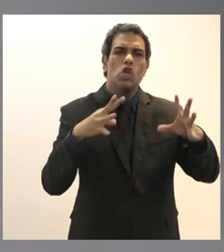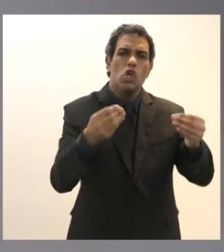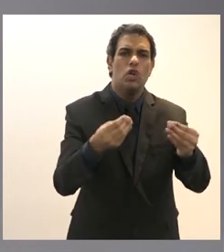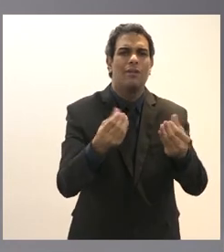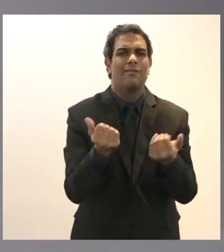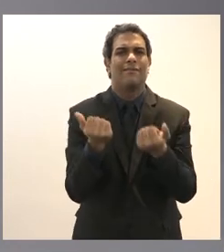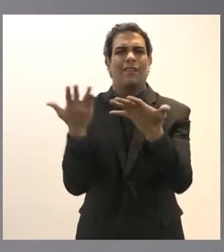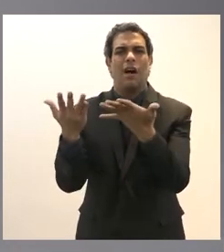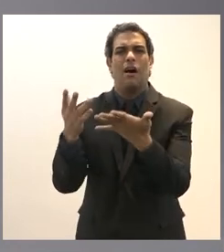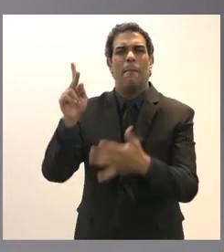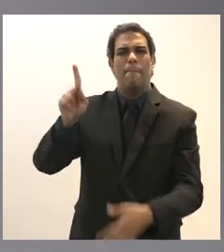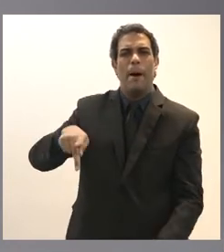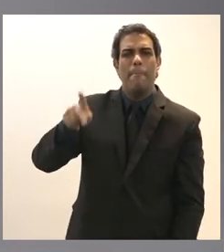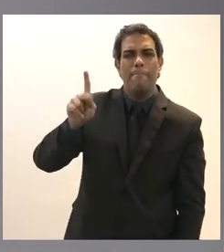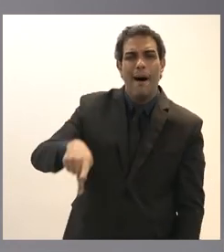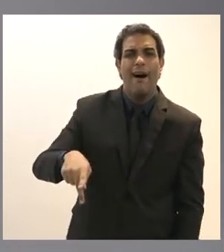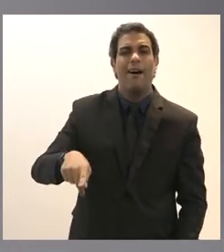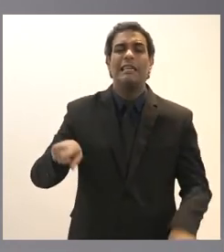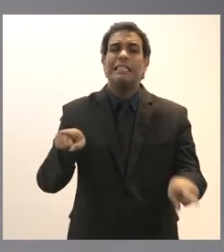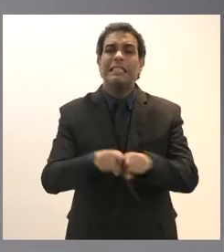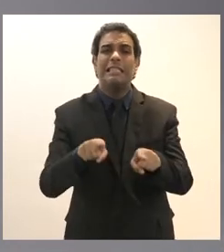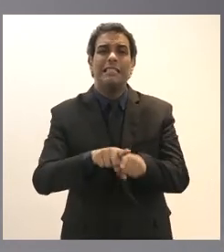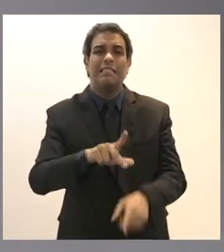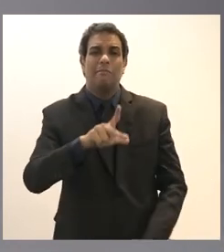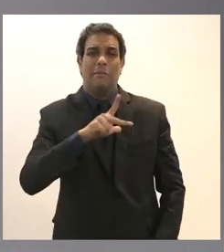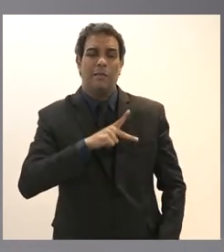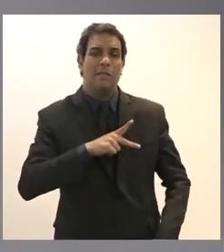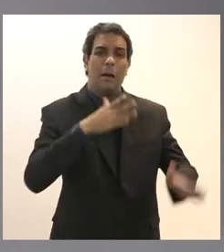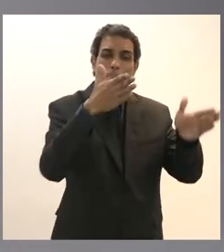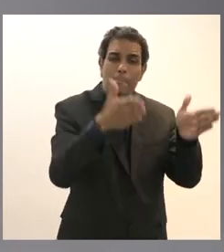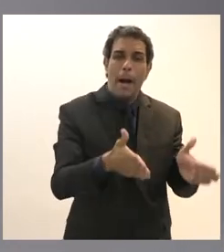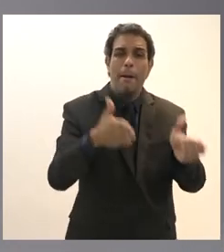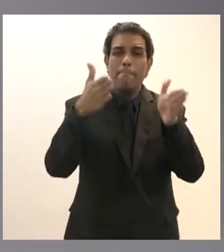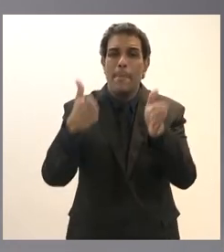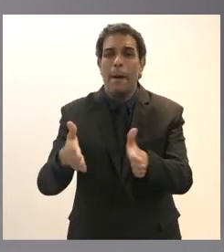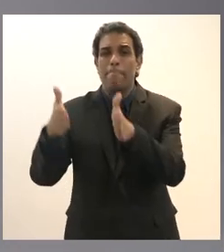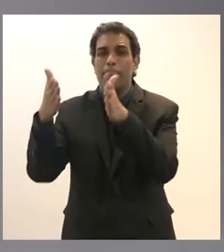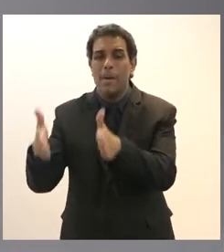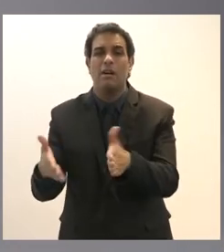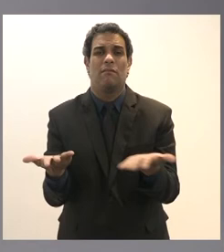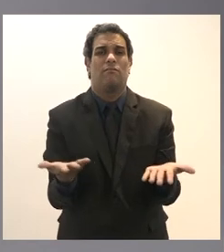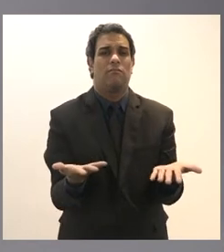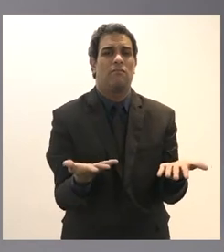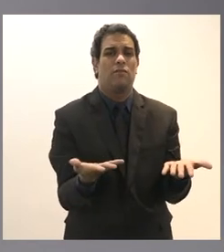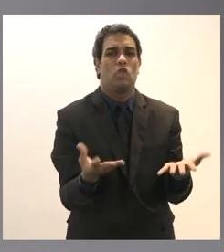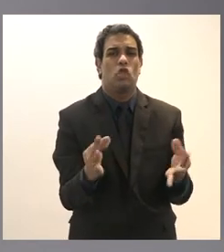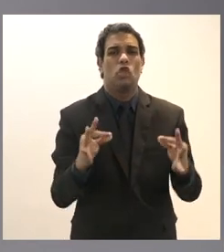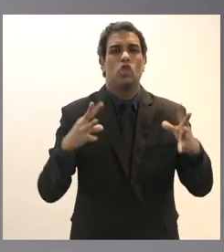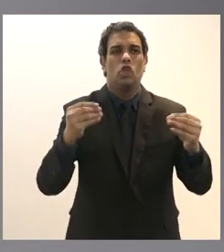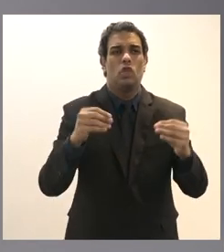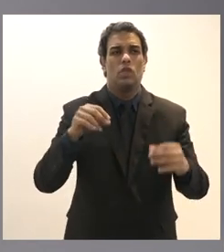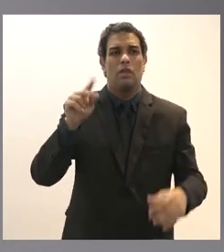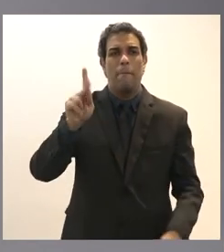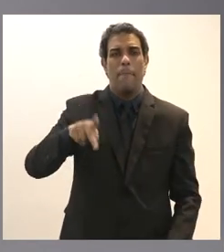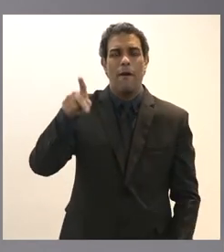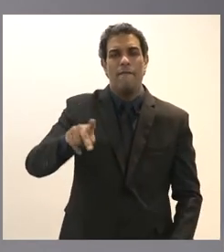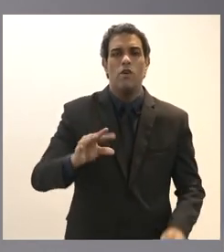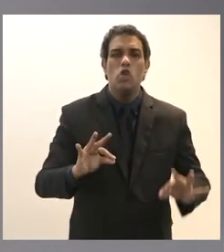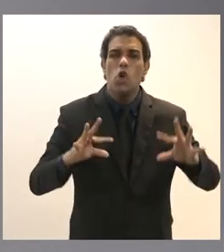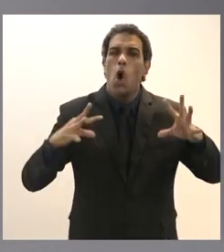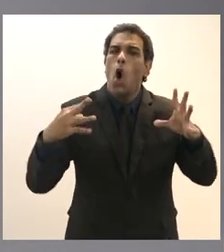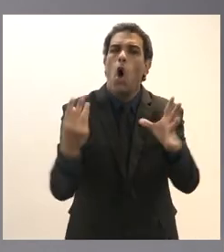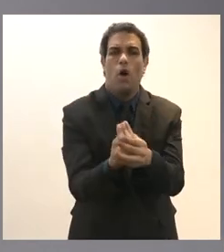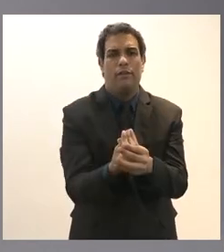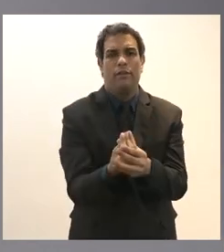a Petrobras poder ter privatizações fatiadas pode privatizar todas as refinarias que não está privatizando o todo